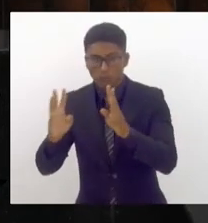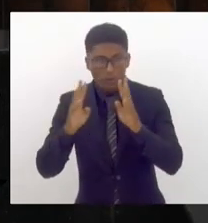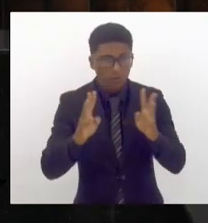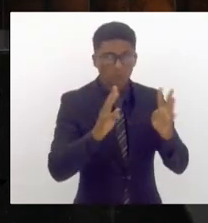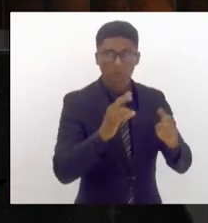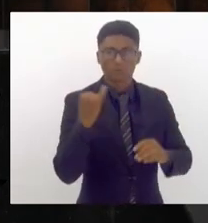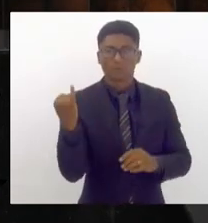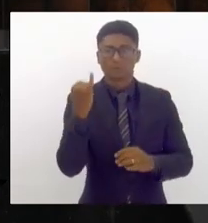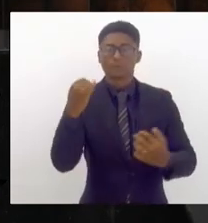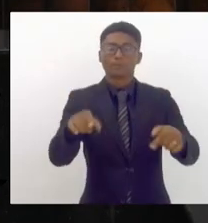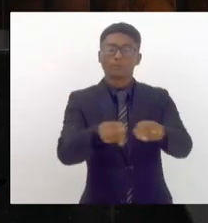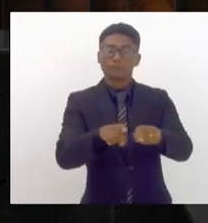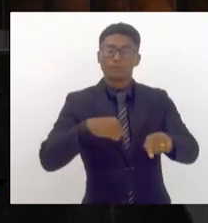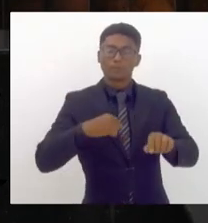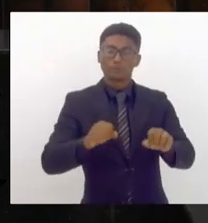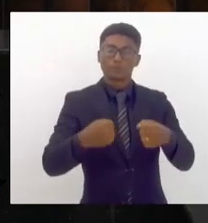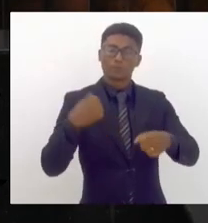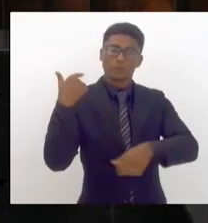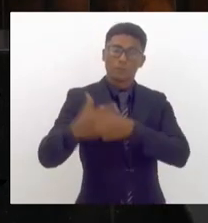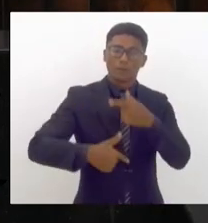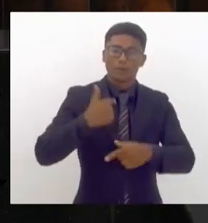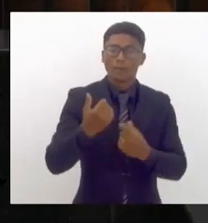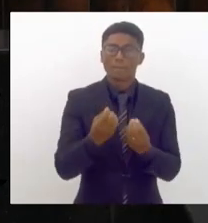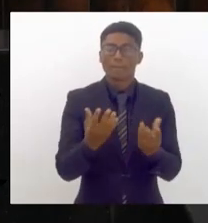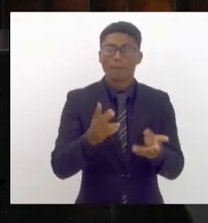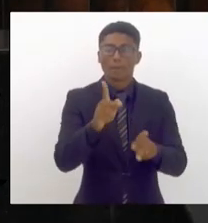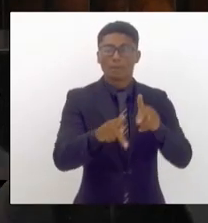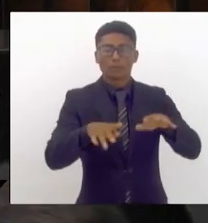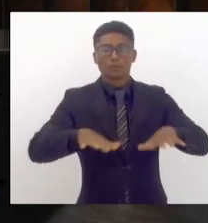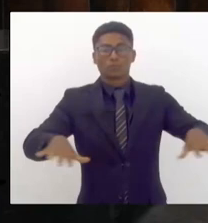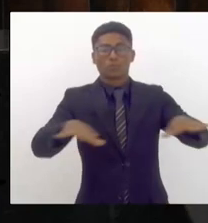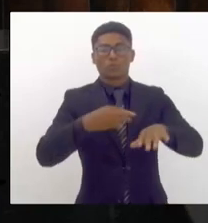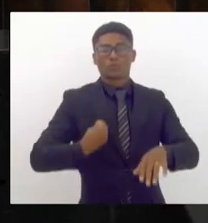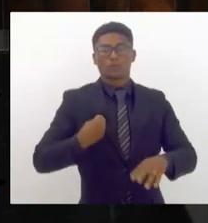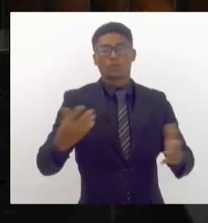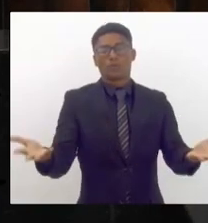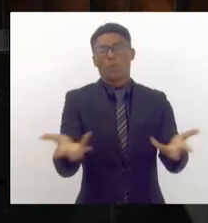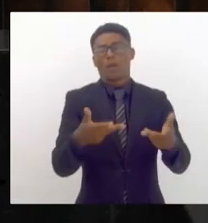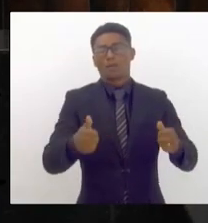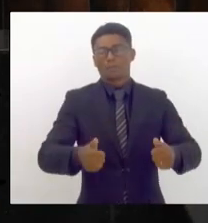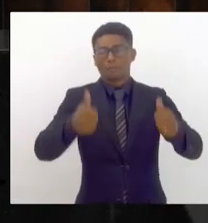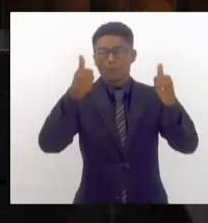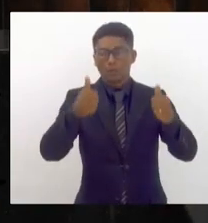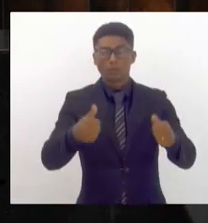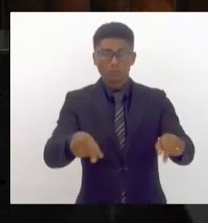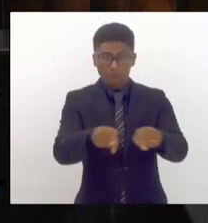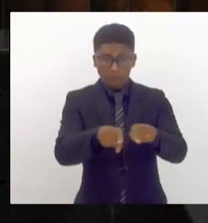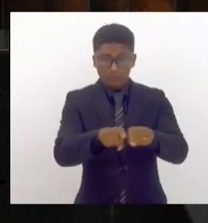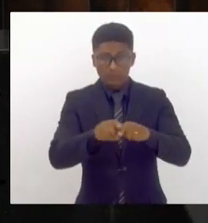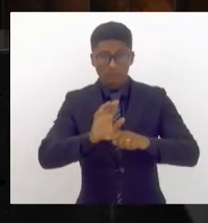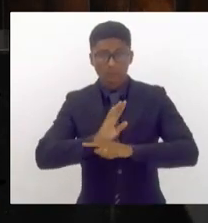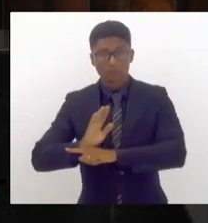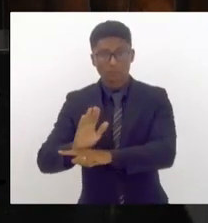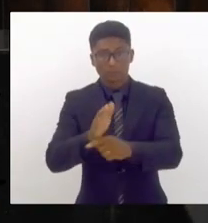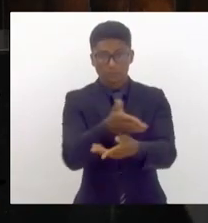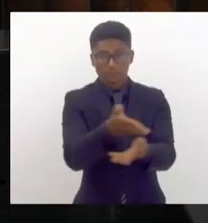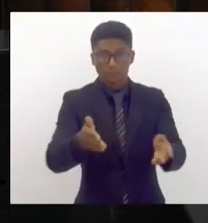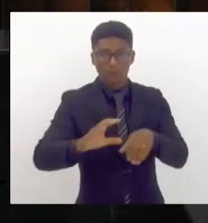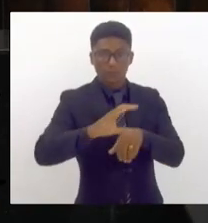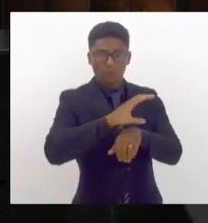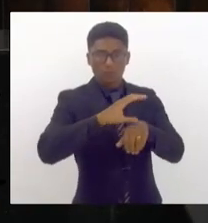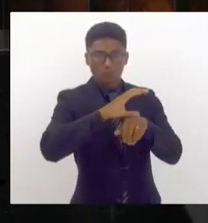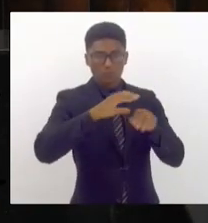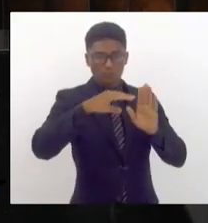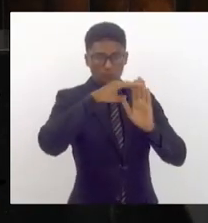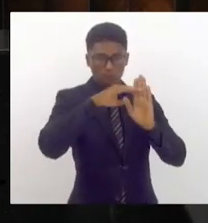a qualidade de vida da população buscando garantir acesso essas garantias constitucionais tais